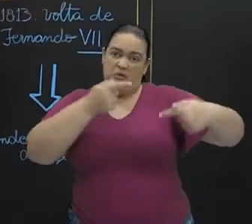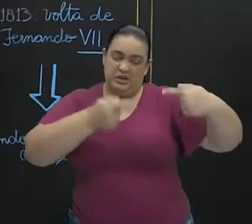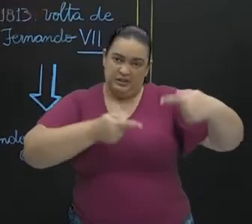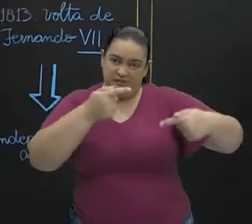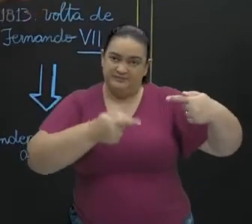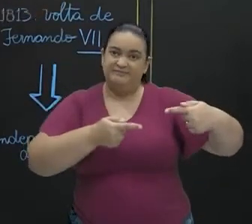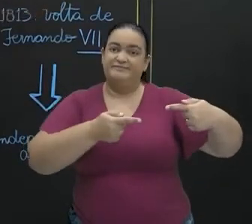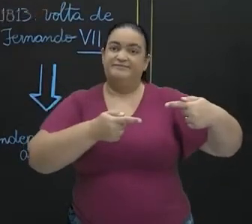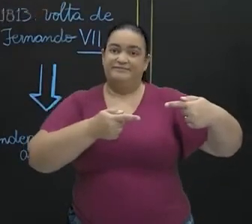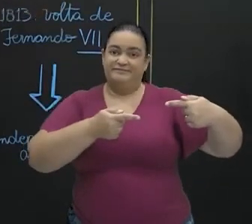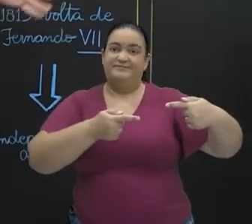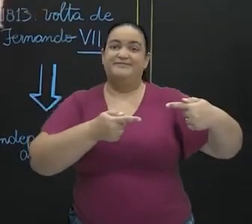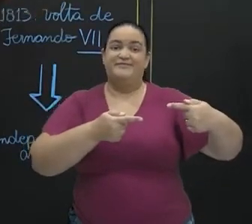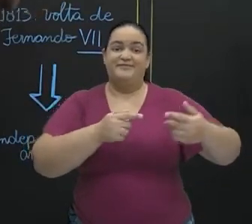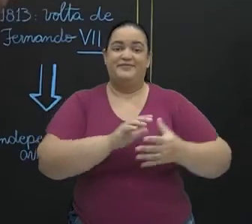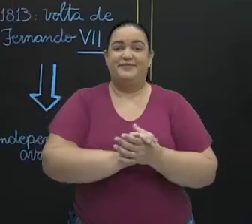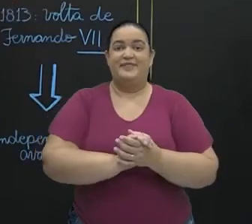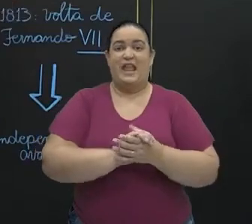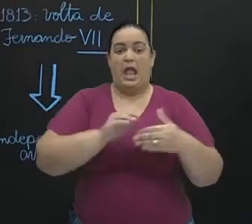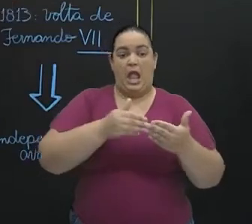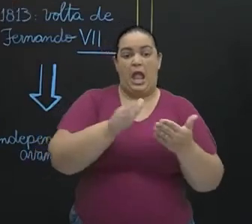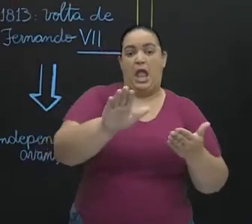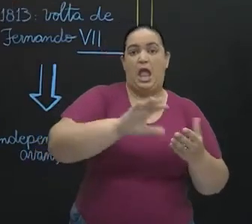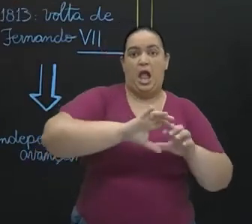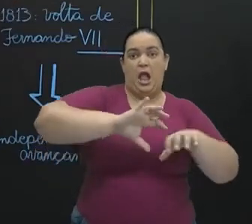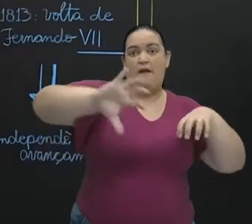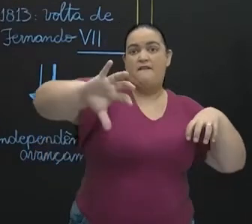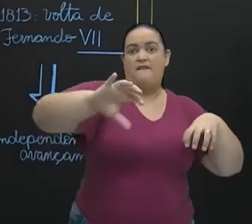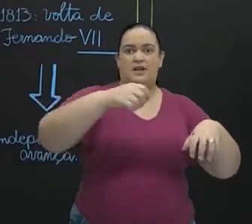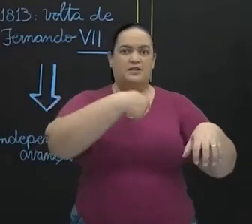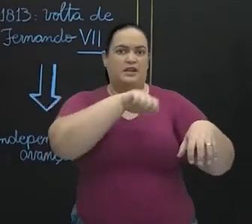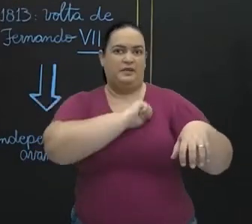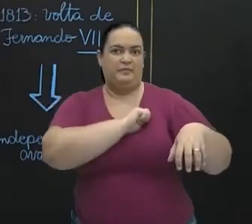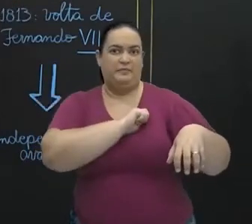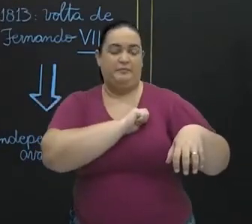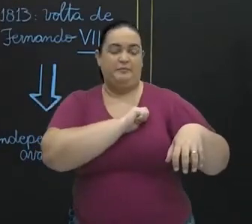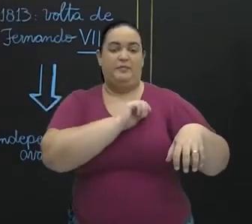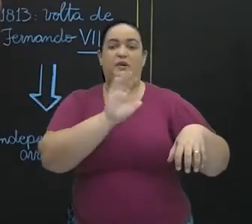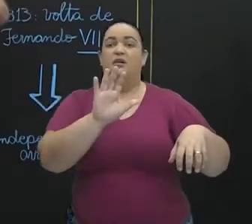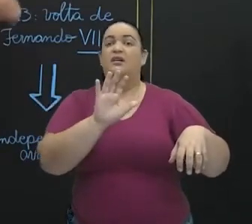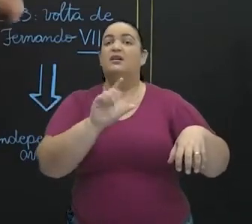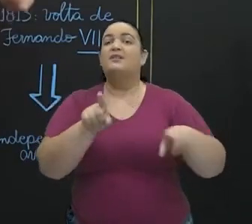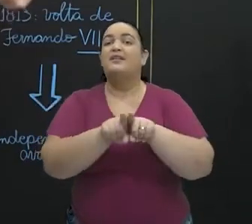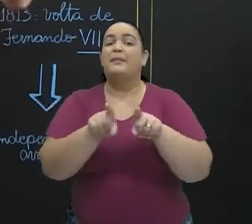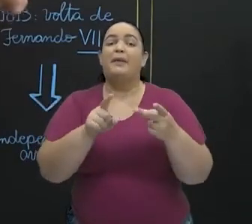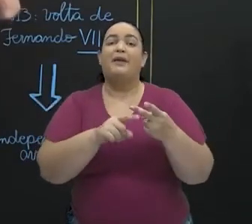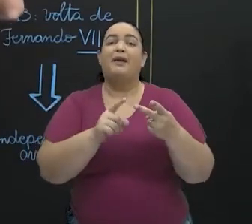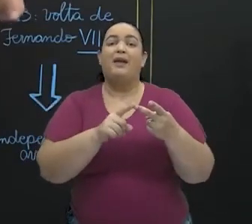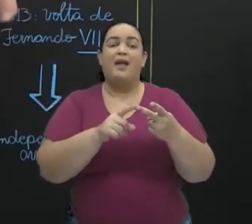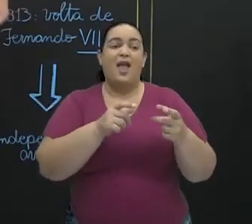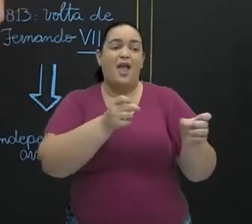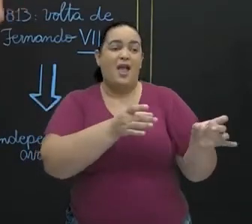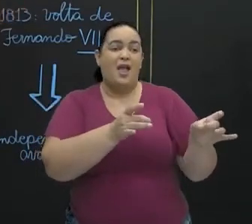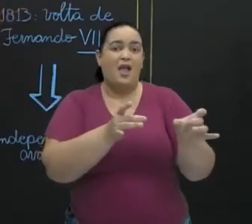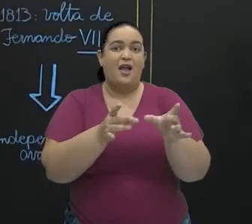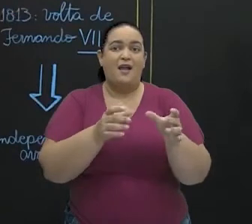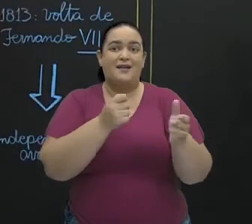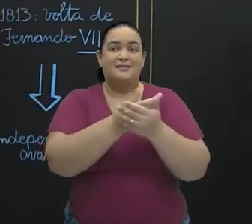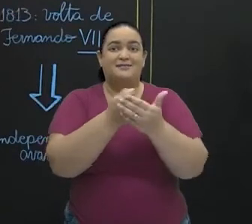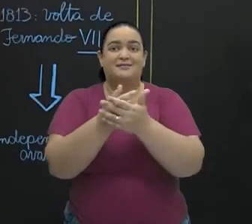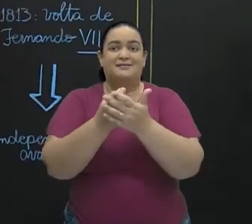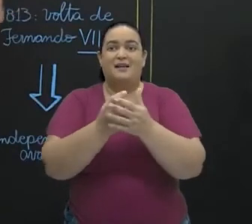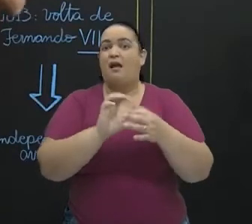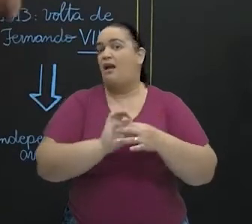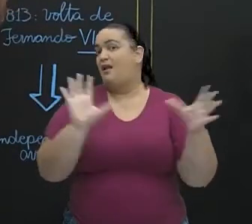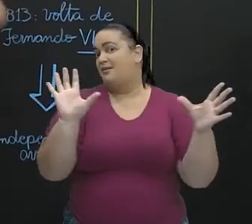afastamento da metrópole, da Espanha, e da garantia da liberdade de comércio. A gente tem que ficar atento a esse discurso que tende a